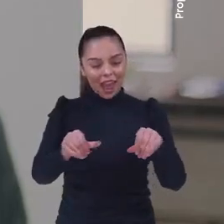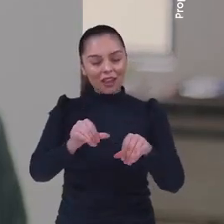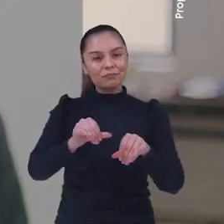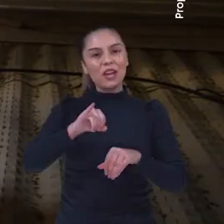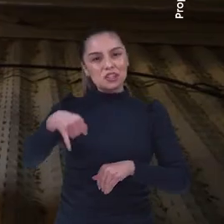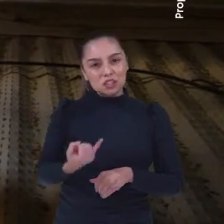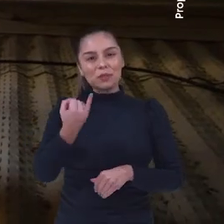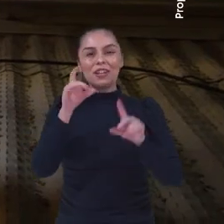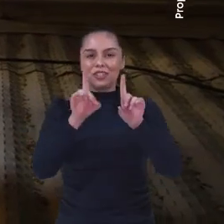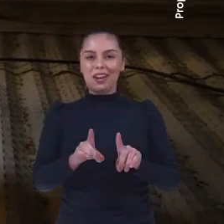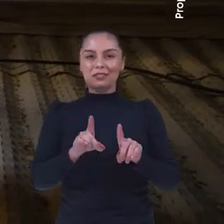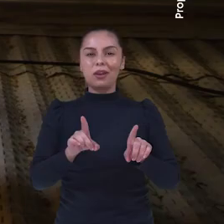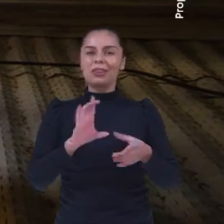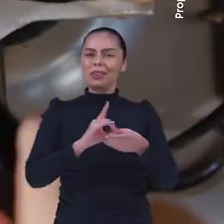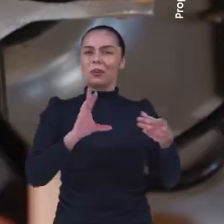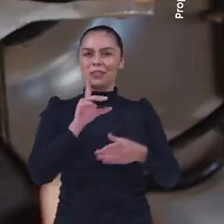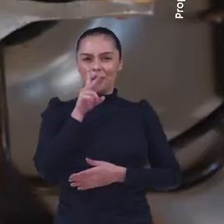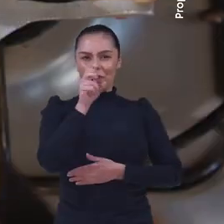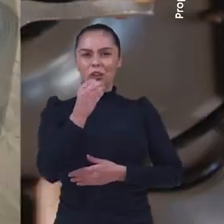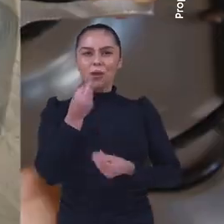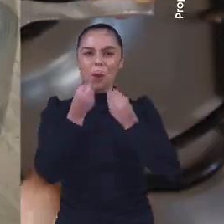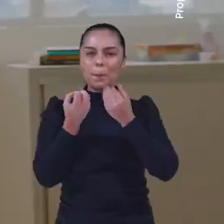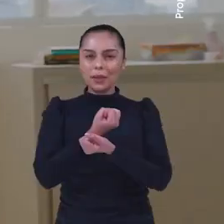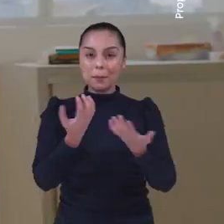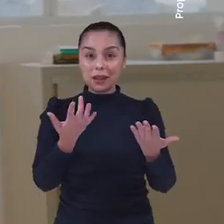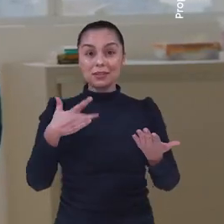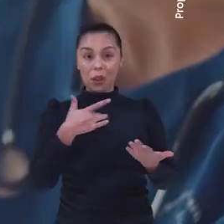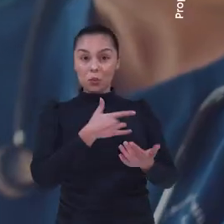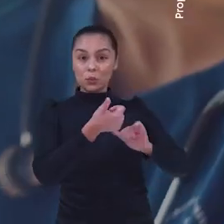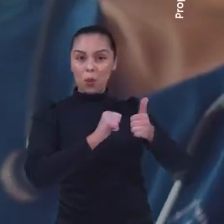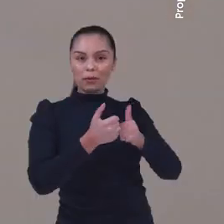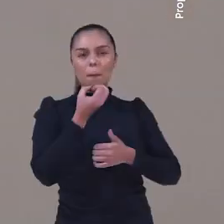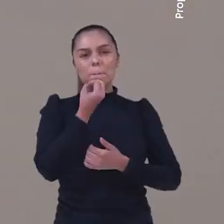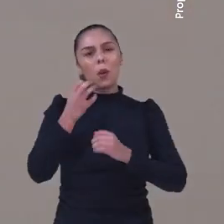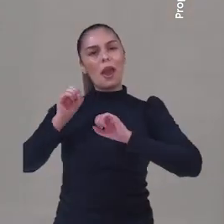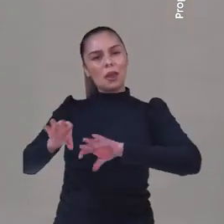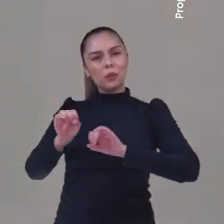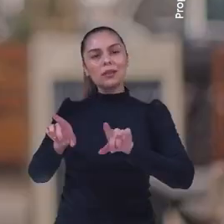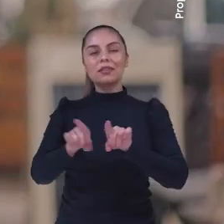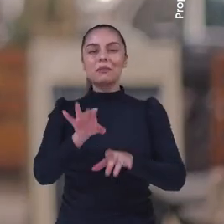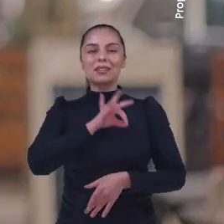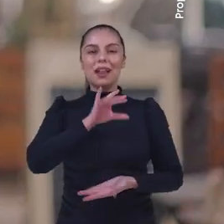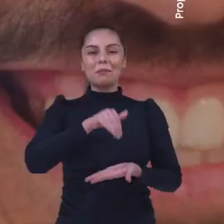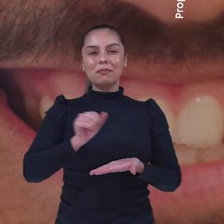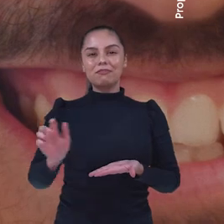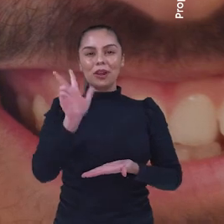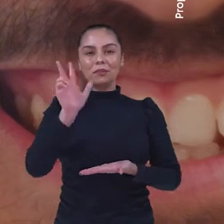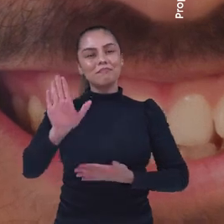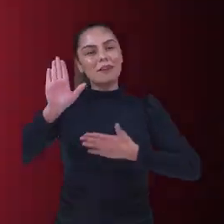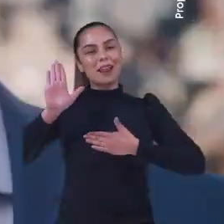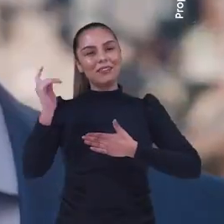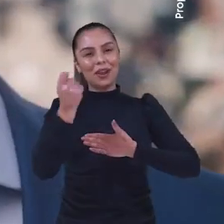oportunidades uma democracia forte comida no prato saúde de qualidade uma boa educação e o salário mínimo